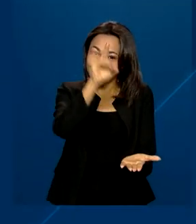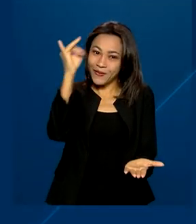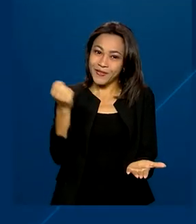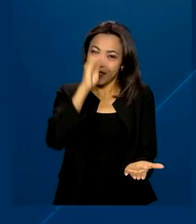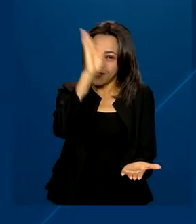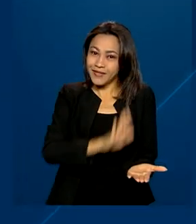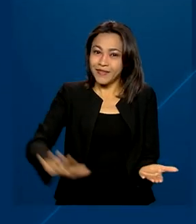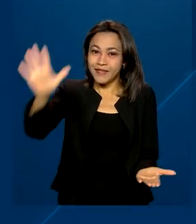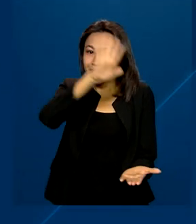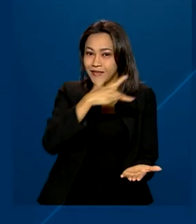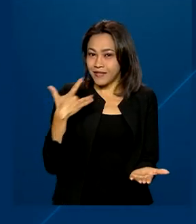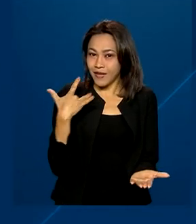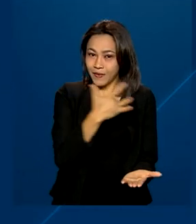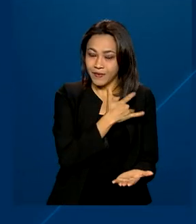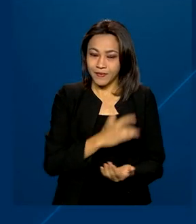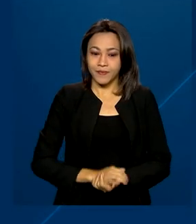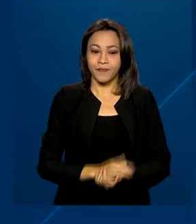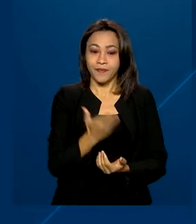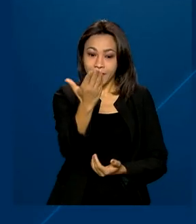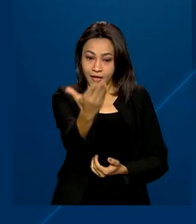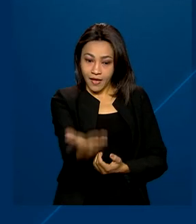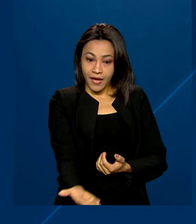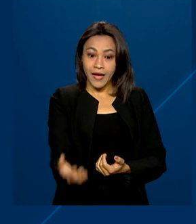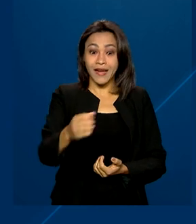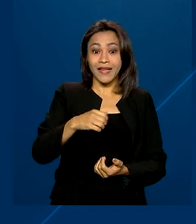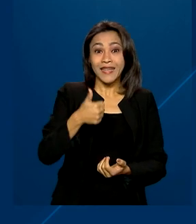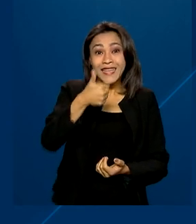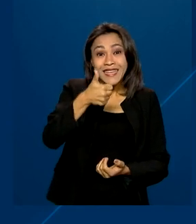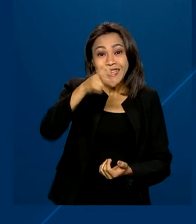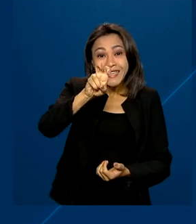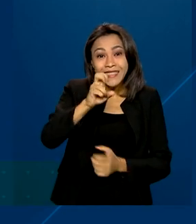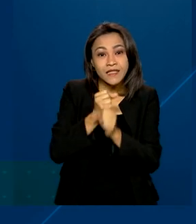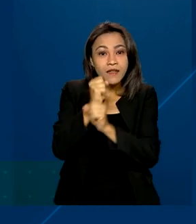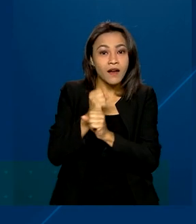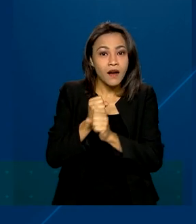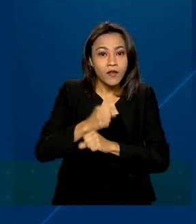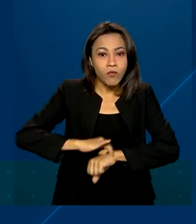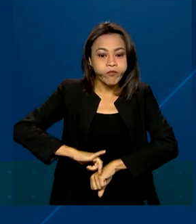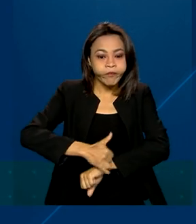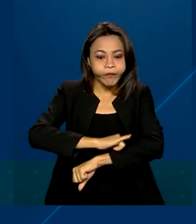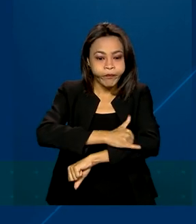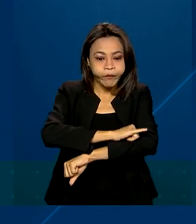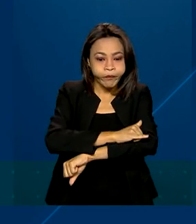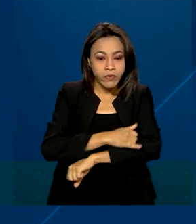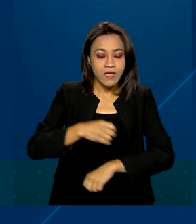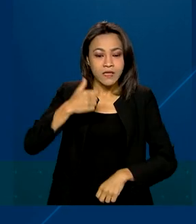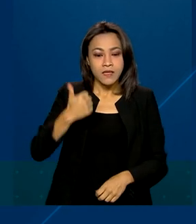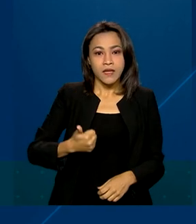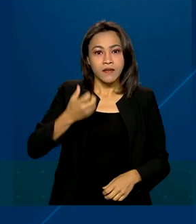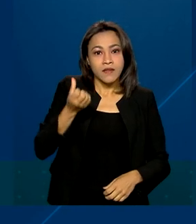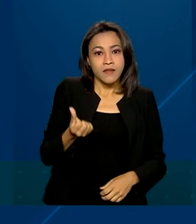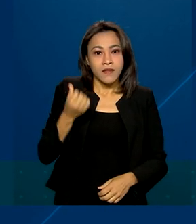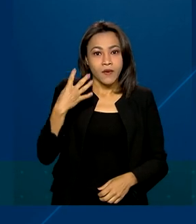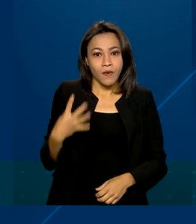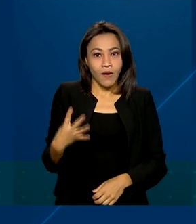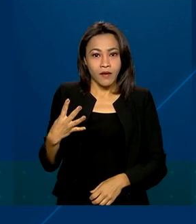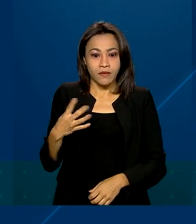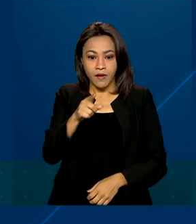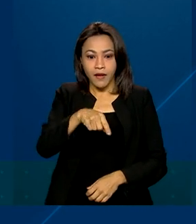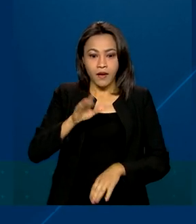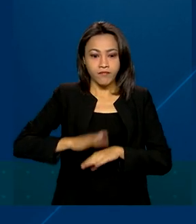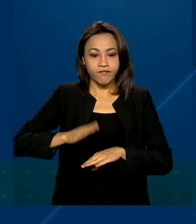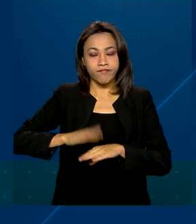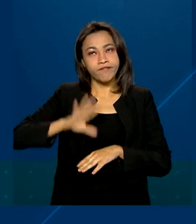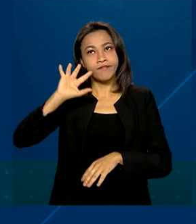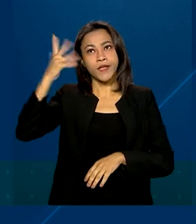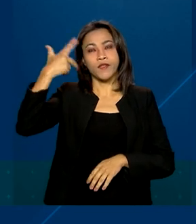Depois de conviver por cerca de 15 anos com a obesidade e chegar aos 174 quilos, a Glenda tomou a decisão